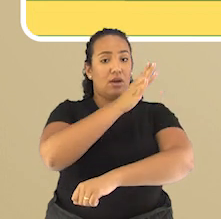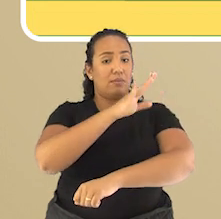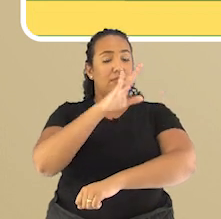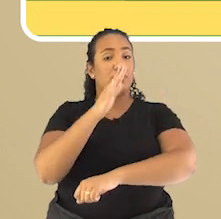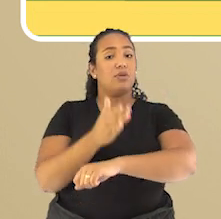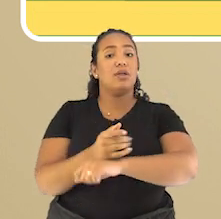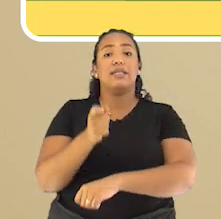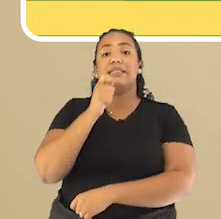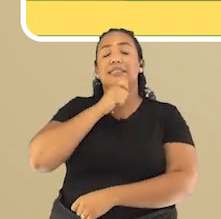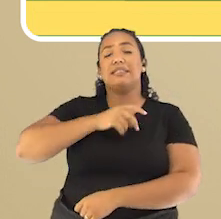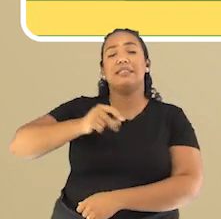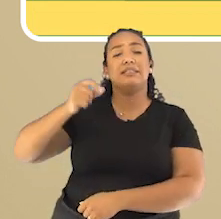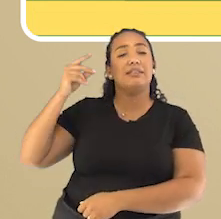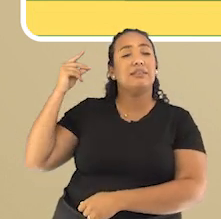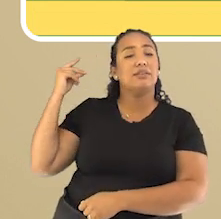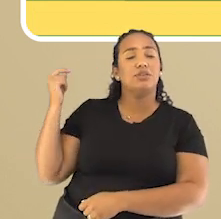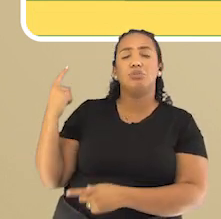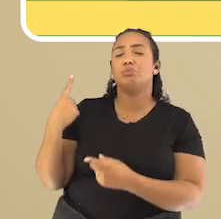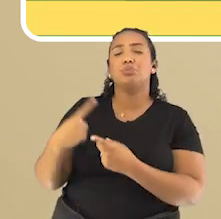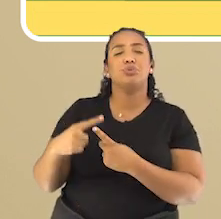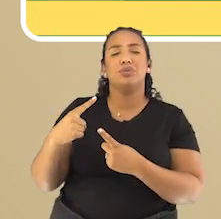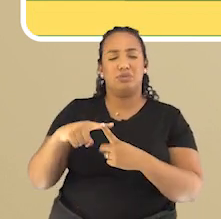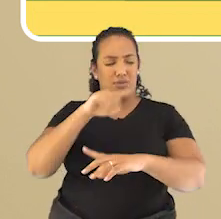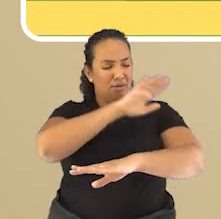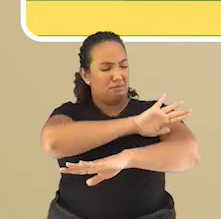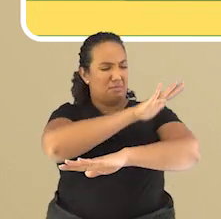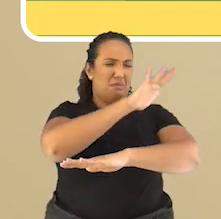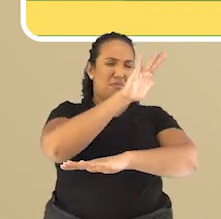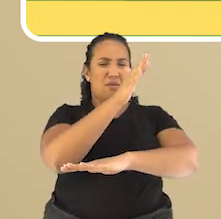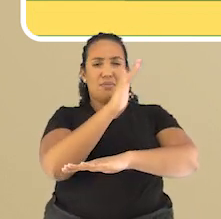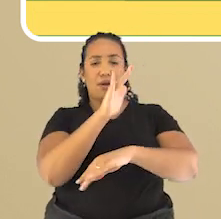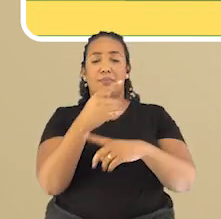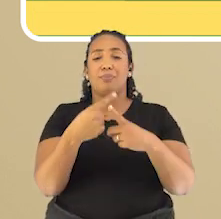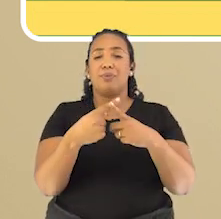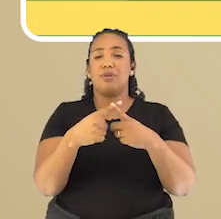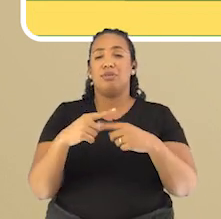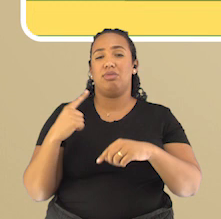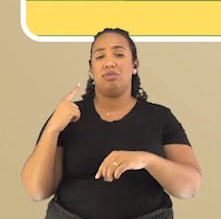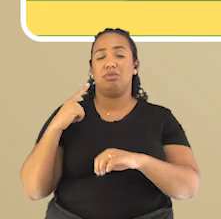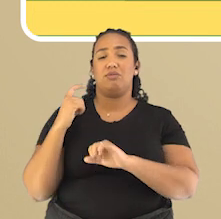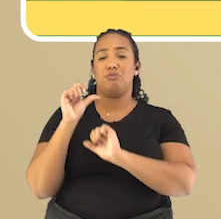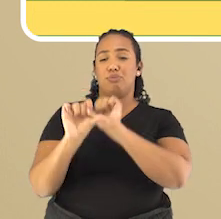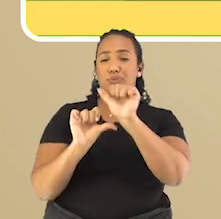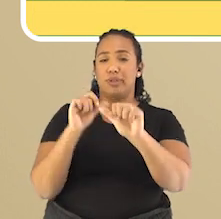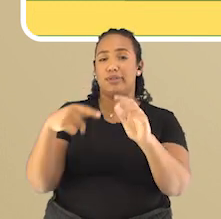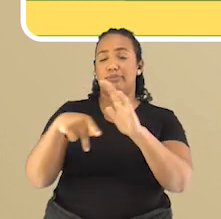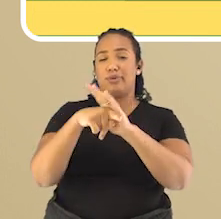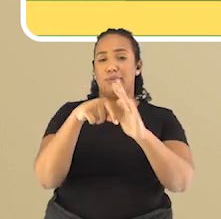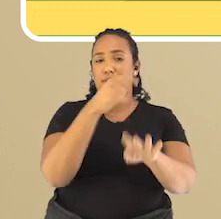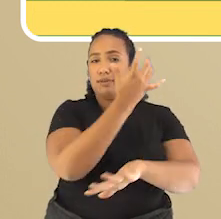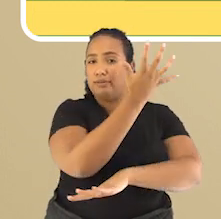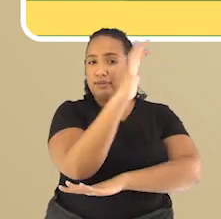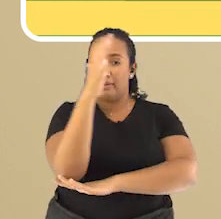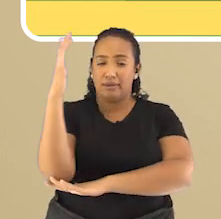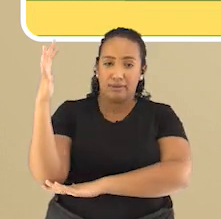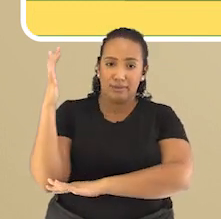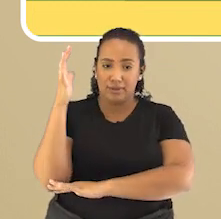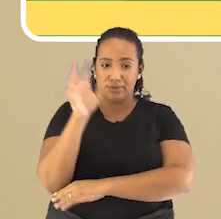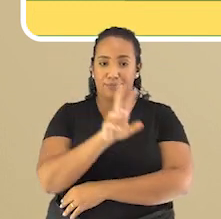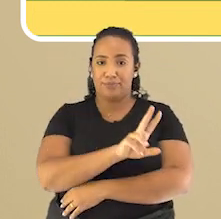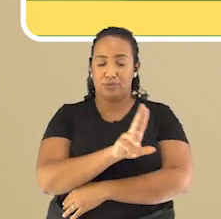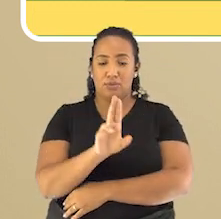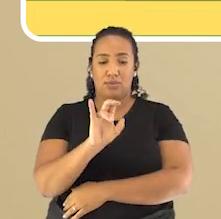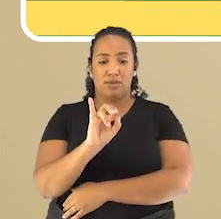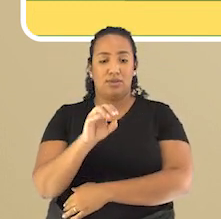formato porque já sofreram por muitos anos a erosão, causada por processos da natureza, chamado intemperismo,